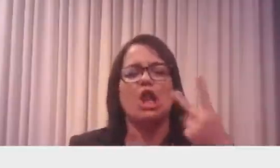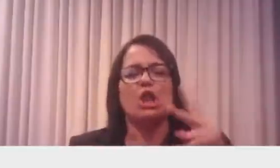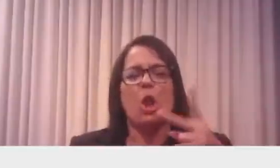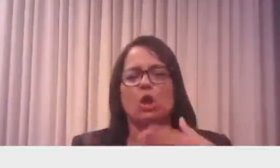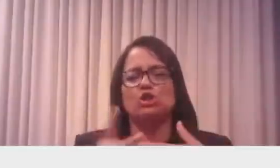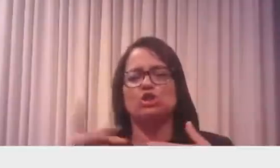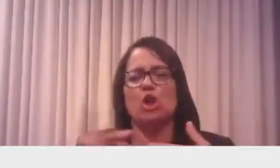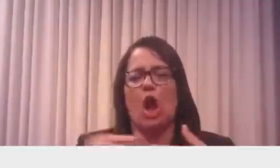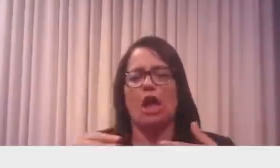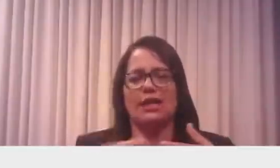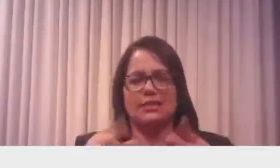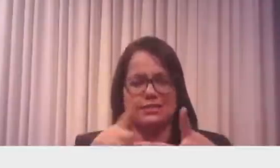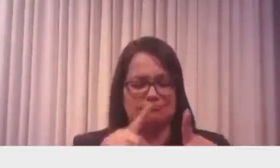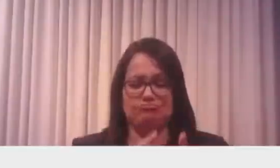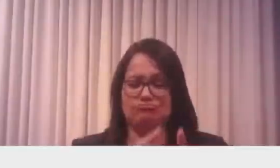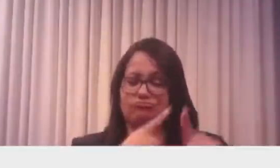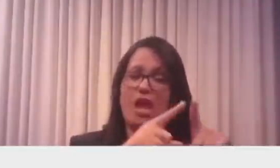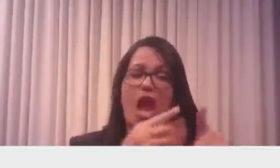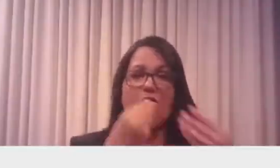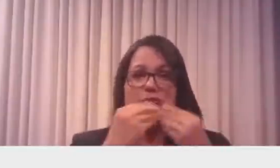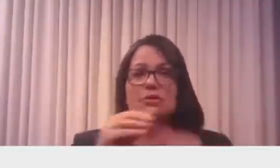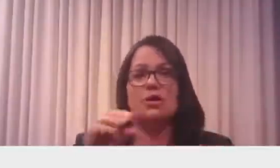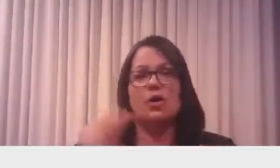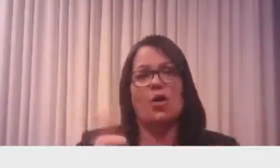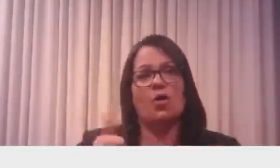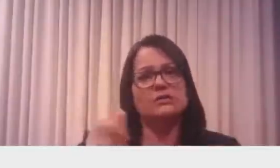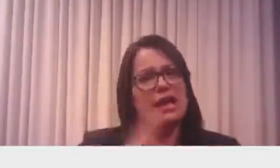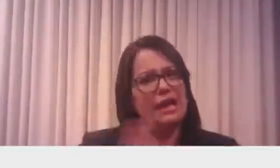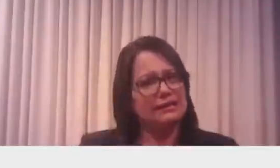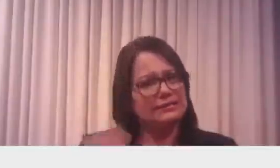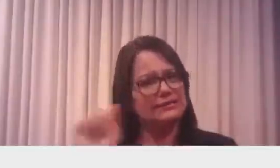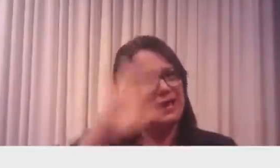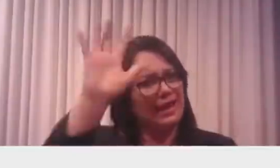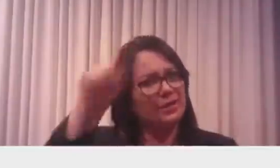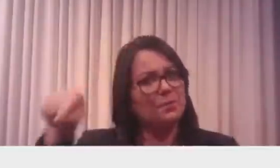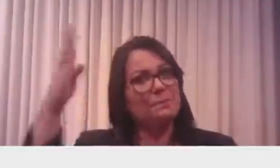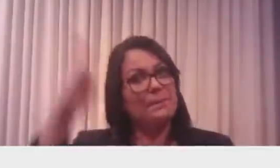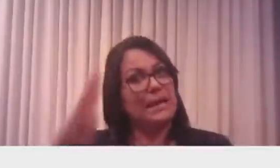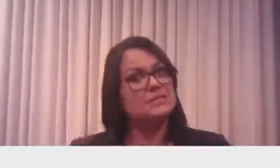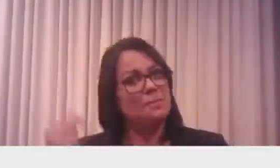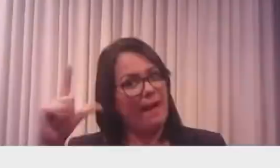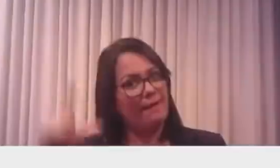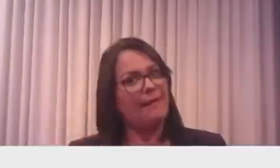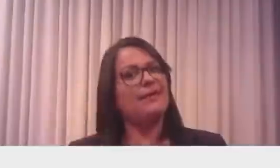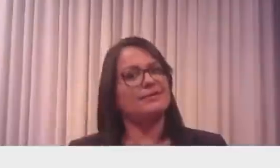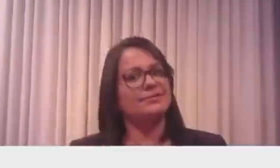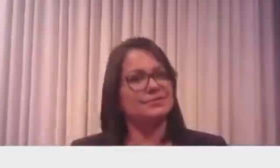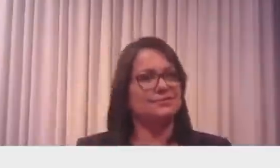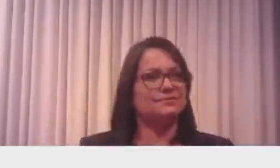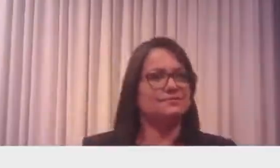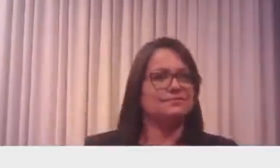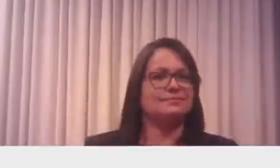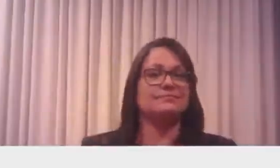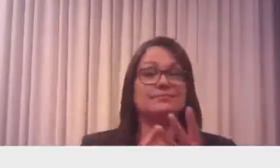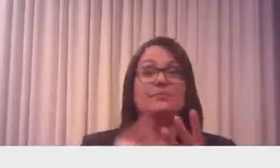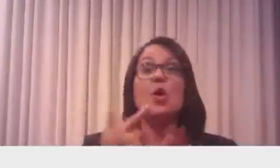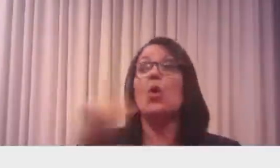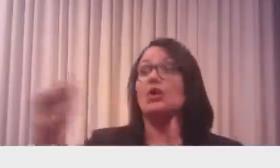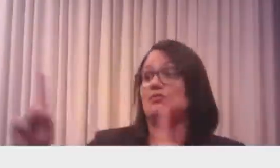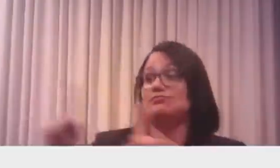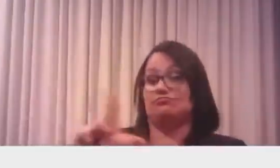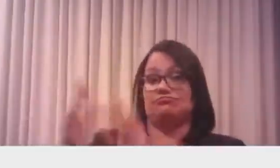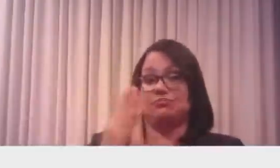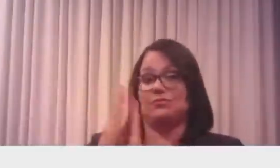é o pedaço de pizza. 11 reais, está caro, né? Perto do Brasil, está caro. Também, com o Bolli Johnson, uma das conversas, ele quer um